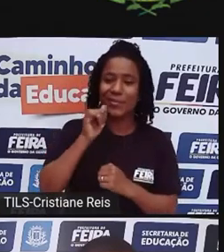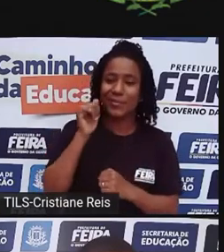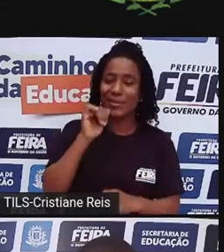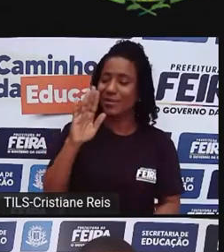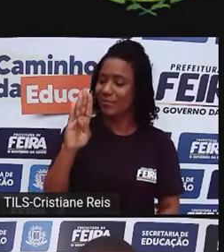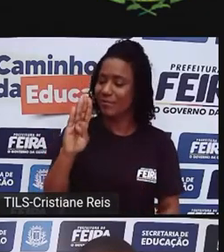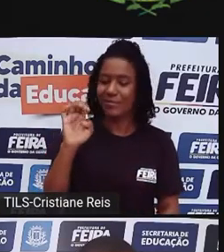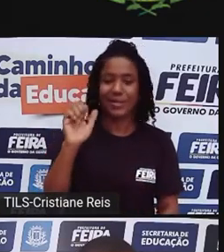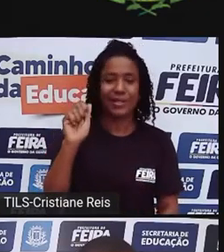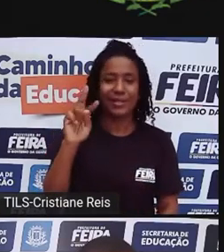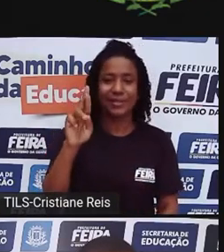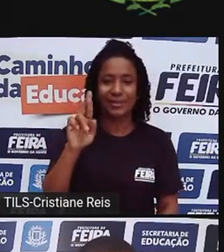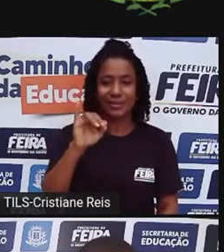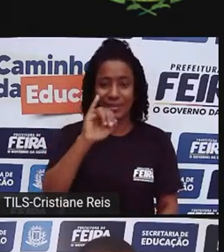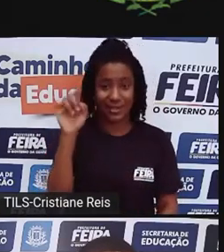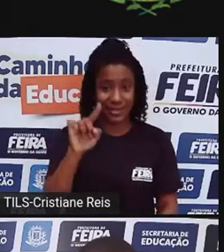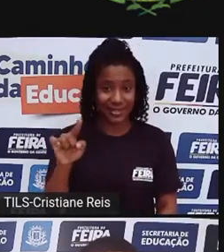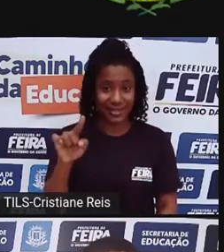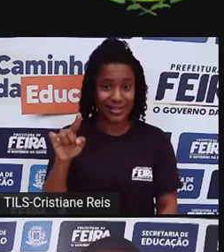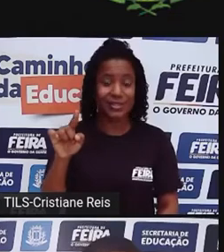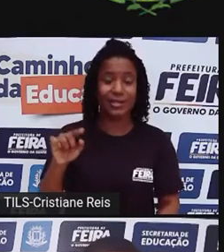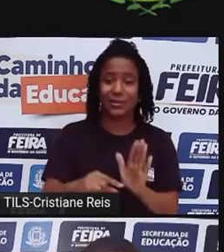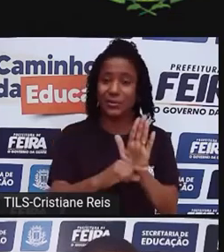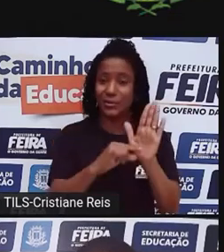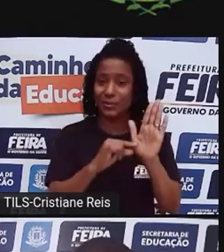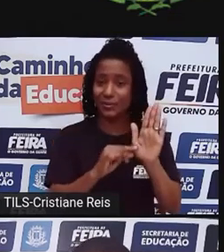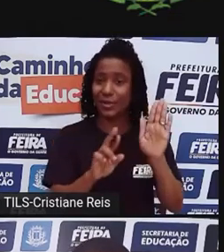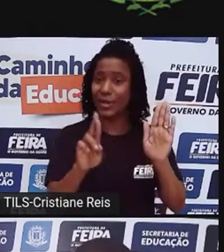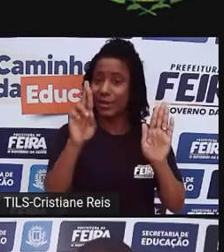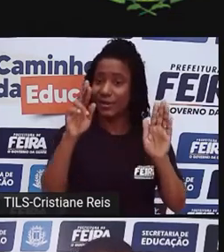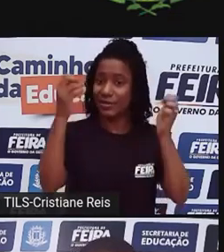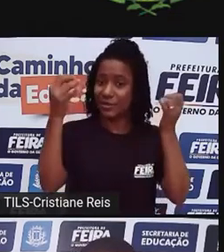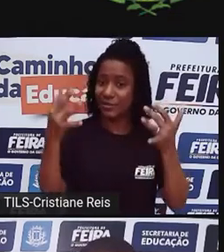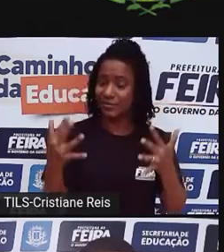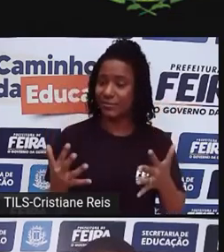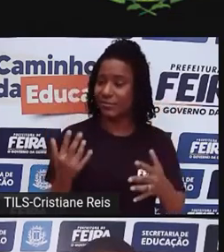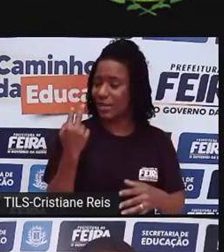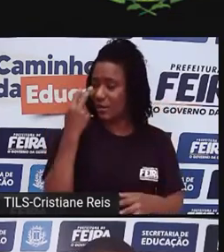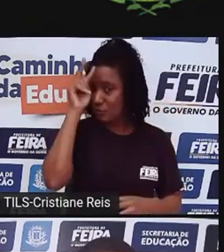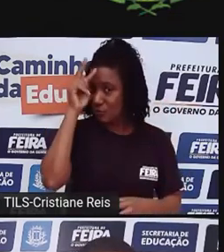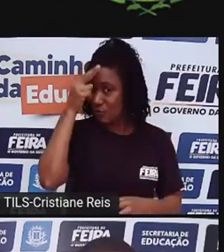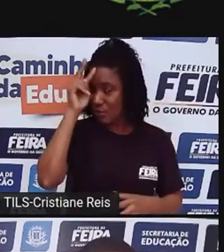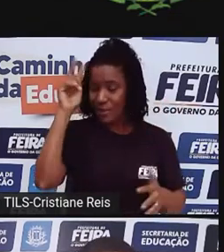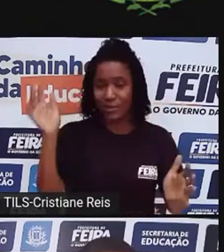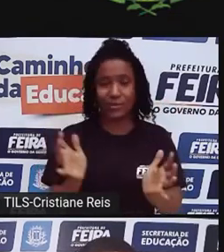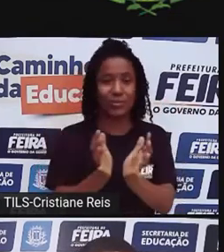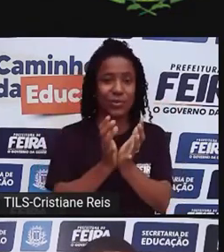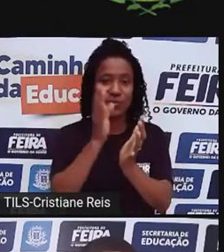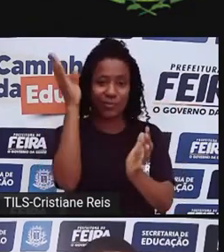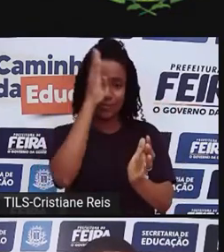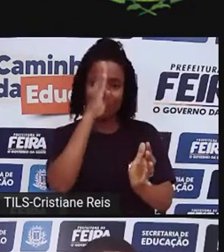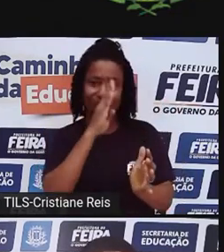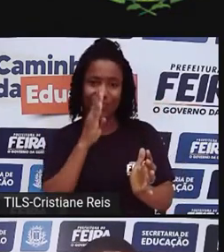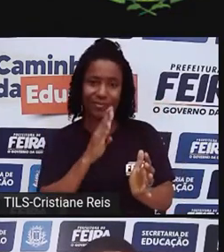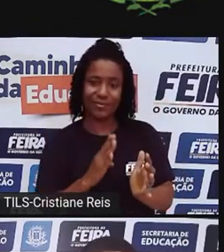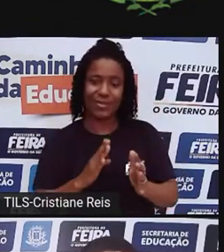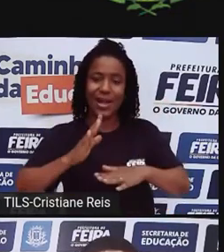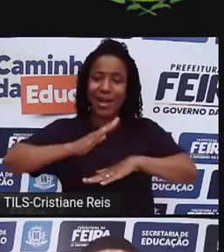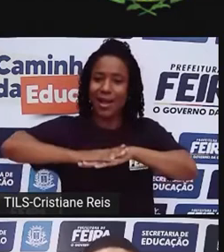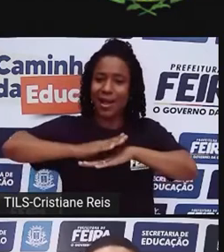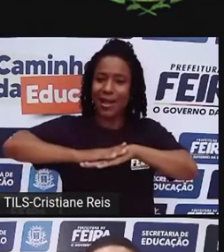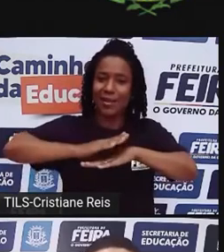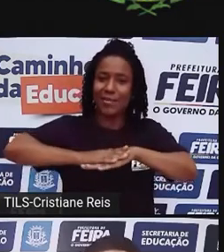dizia o seguinte, Felipe, olha a frase dela, uma frase muito emblemática, a história do povo brasileiro é contada por mãos brancas.